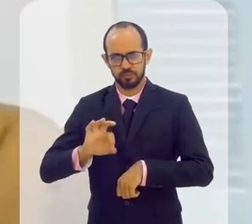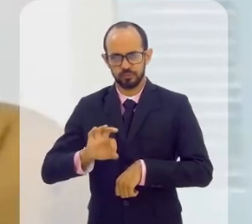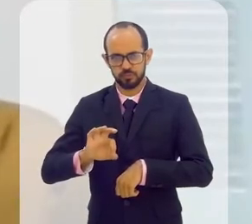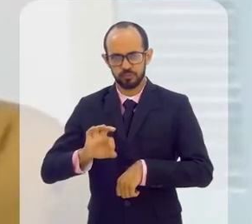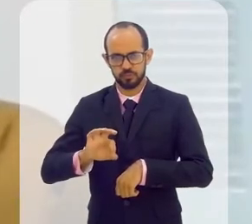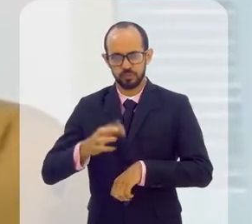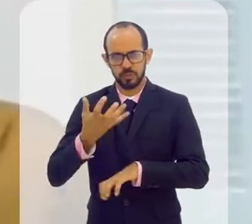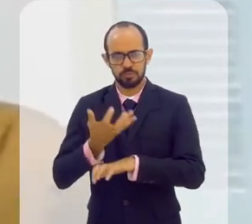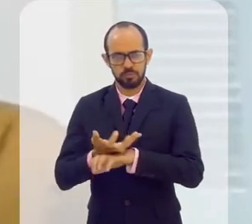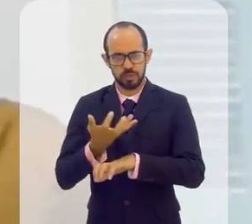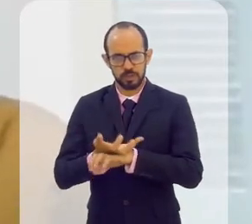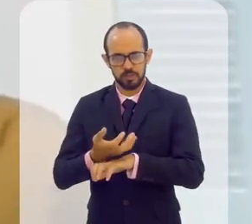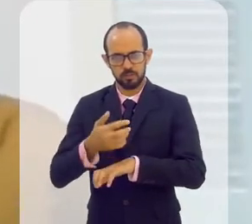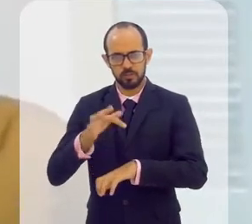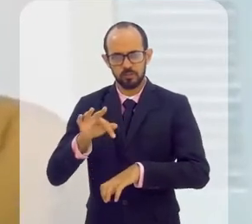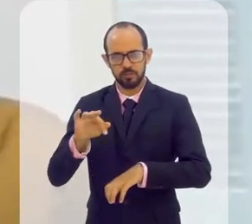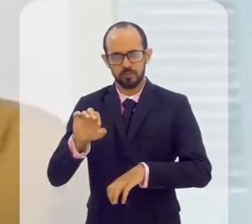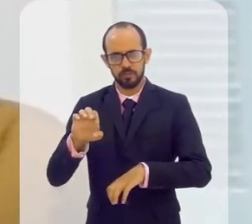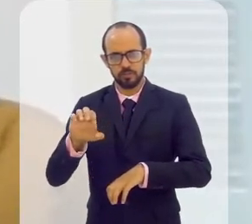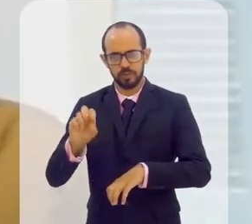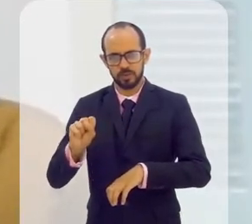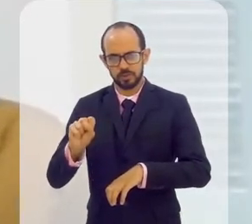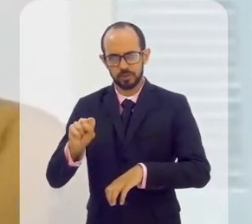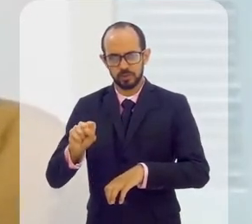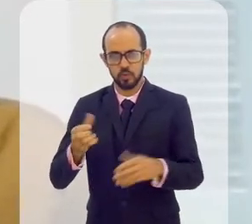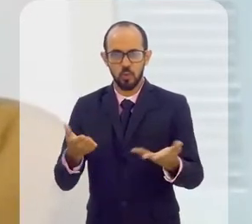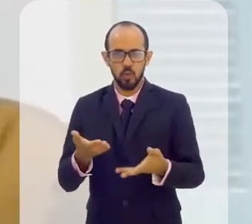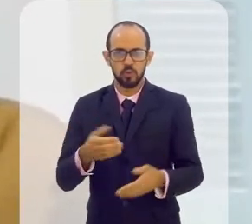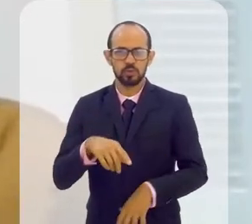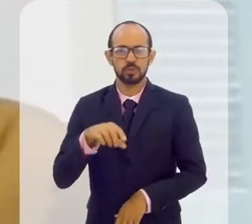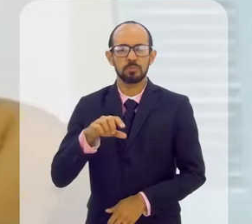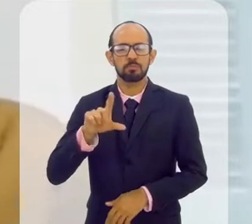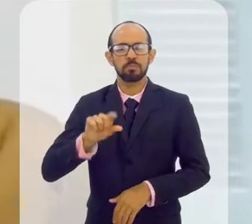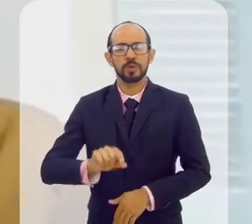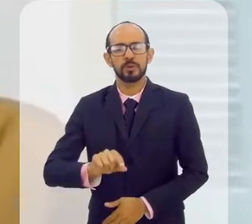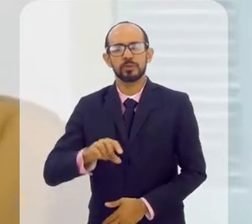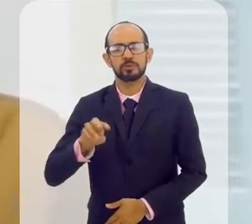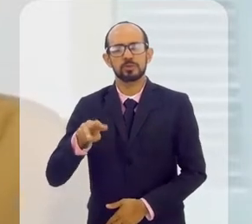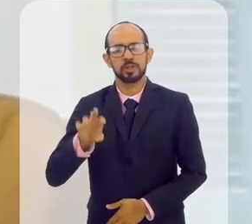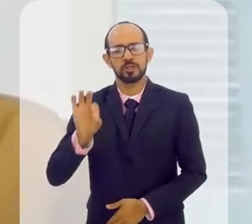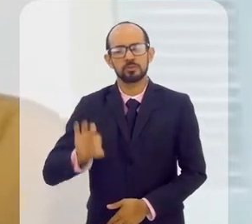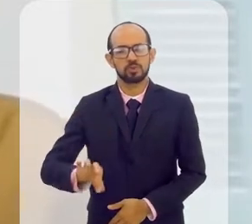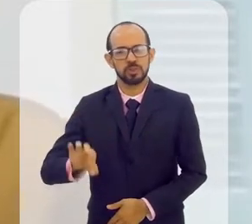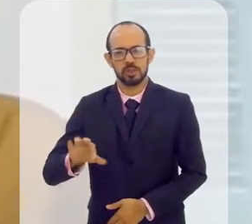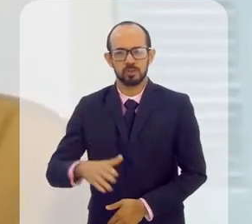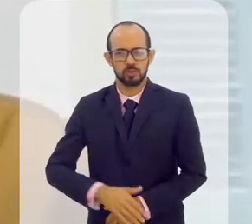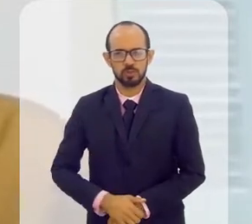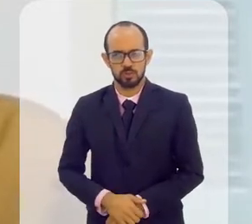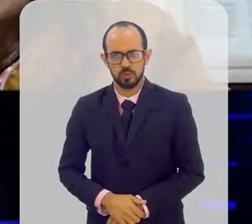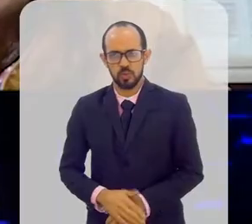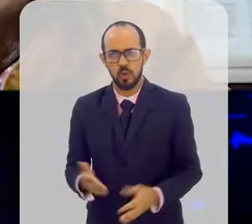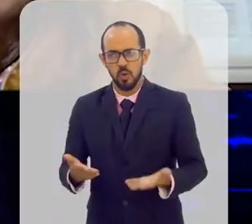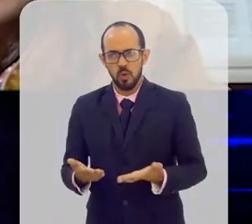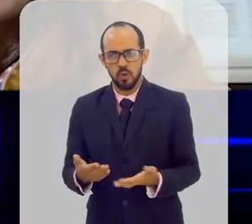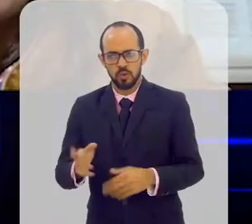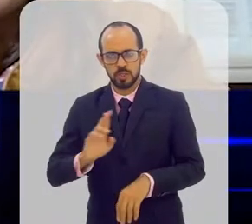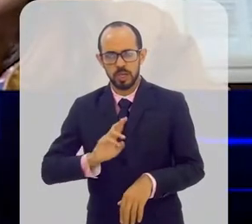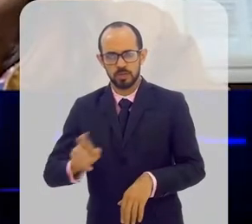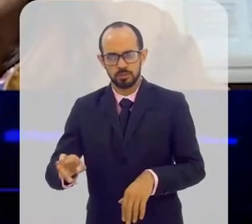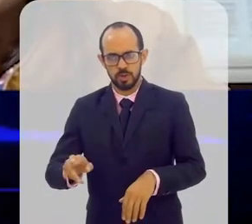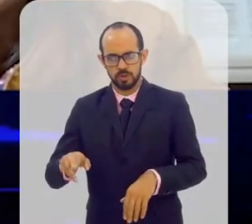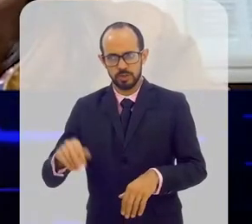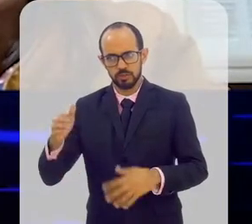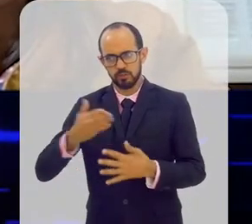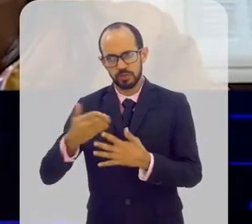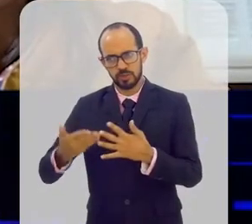viabilizadas pelo FIES. Hoje, isso não chega a 3%. E aí, hoje, quem responde pelo maior